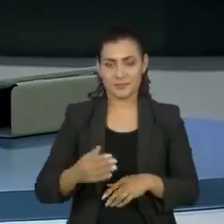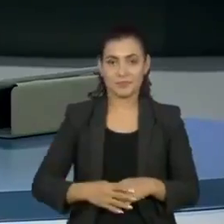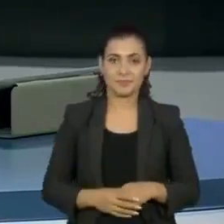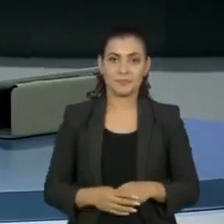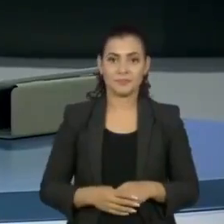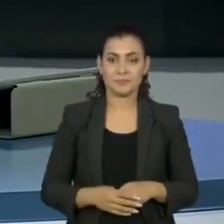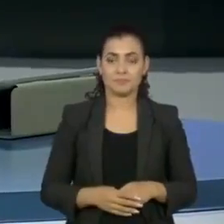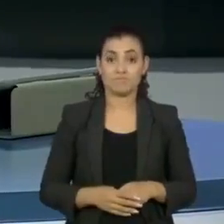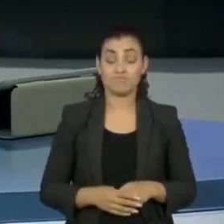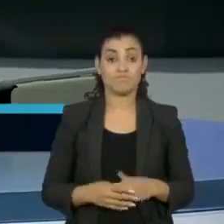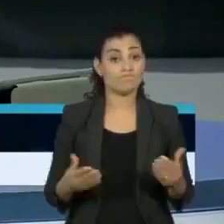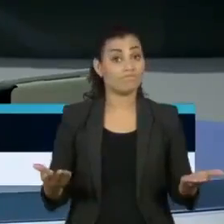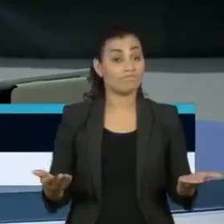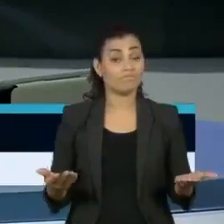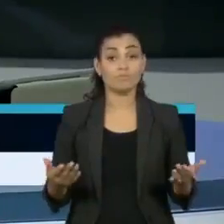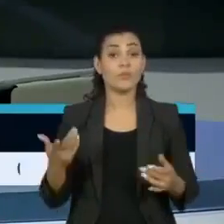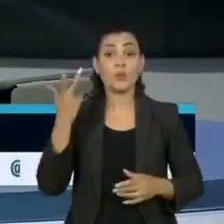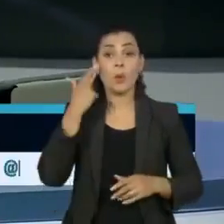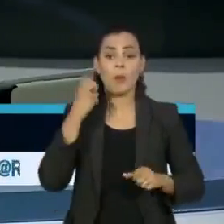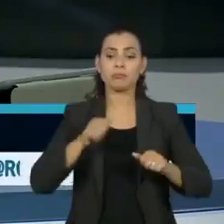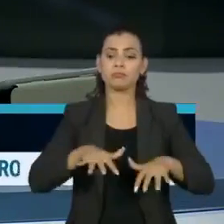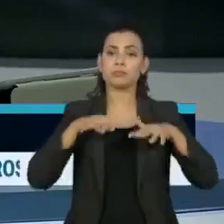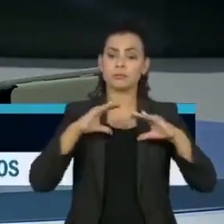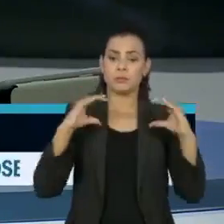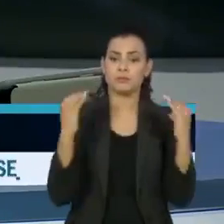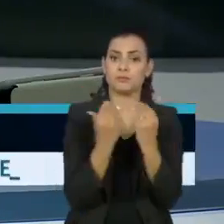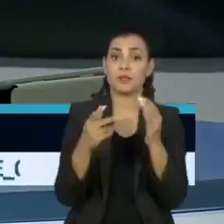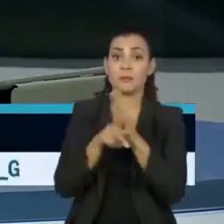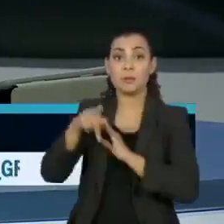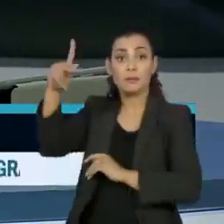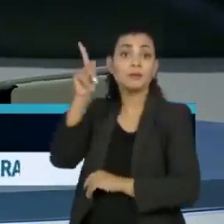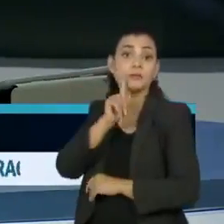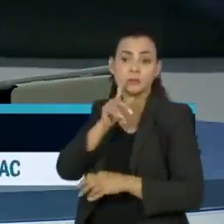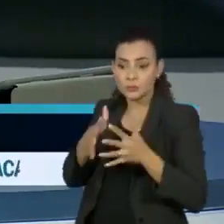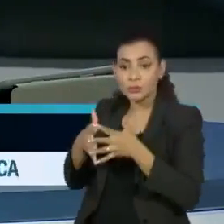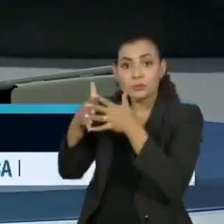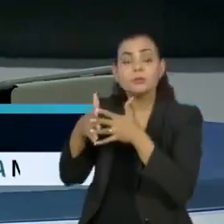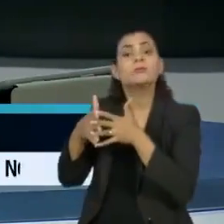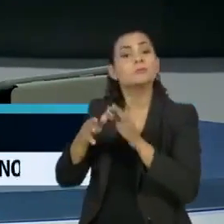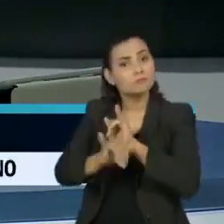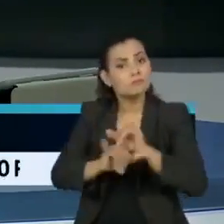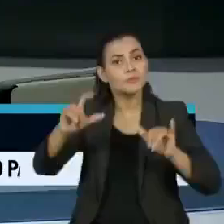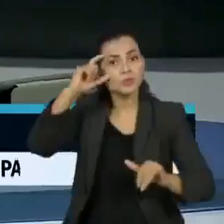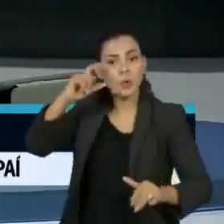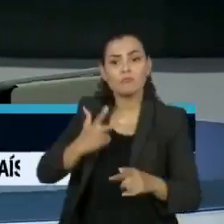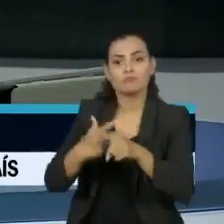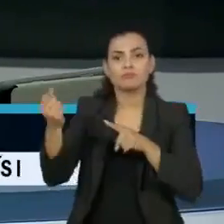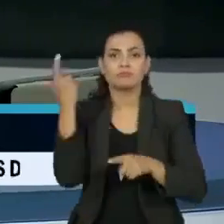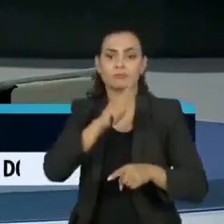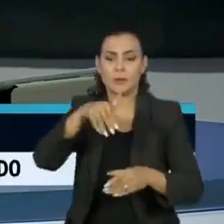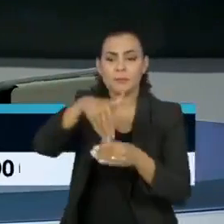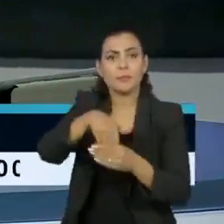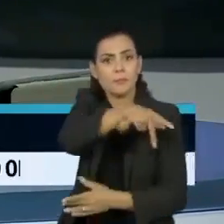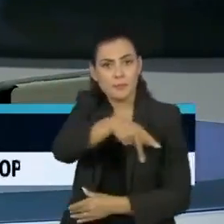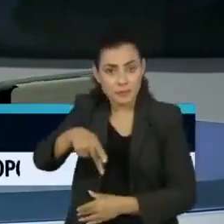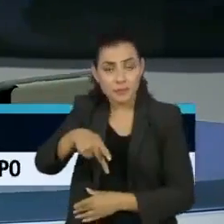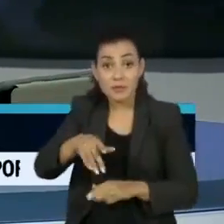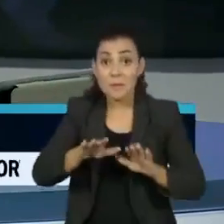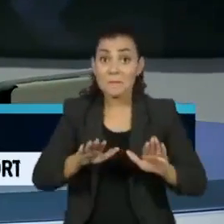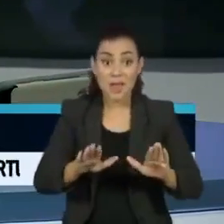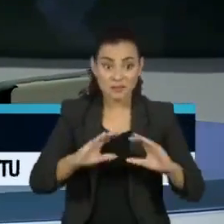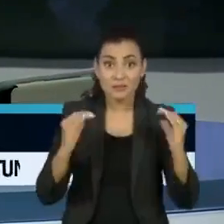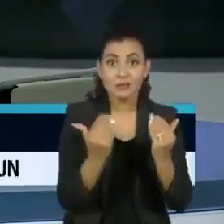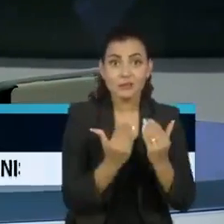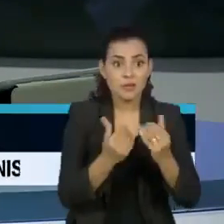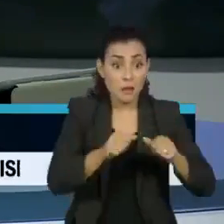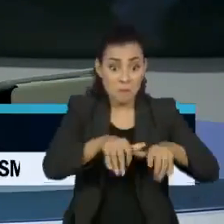Era para ser uma formalidade. O Congresso americano confirmaria a vitória de Joe Biden nas eleições presidenciais. Mas a sessão